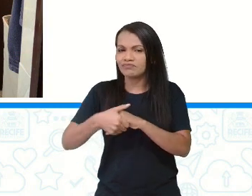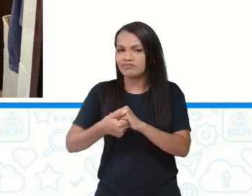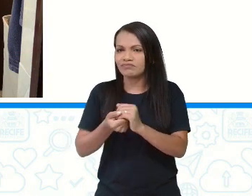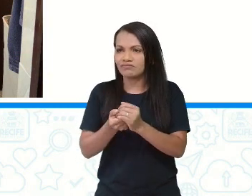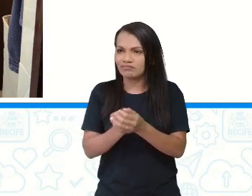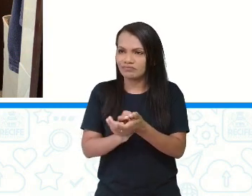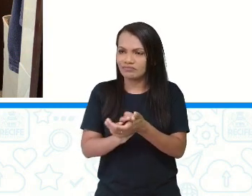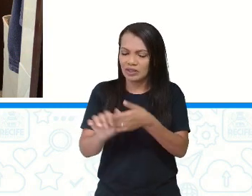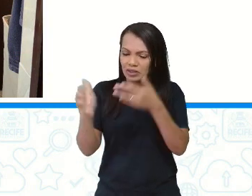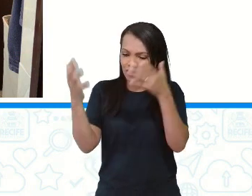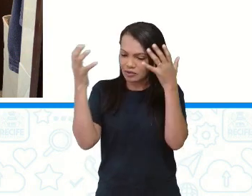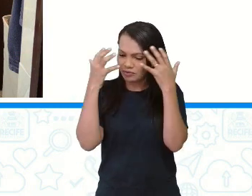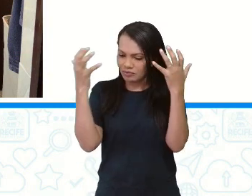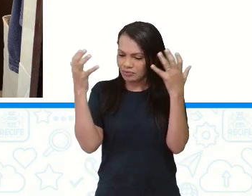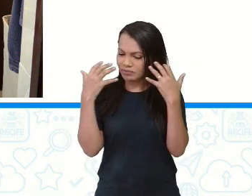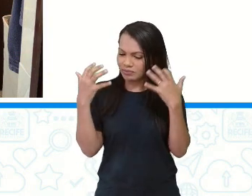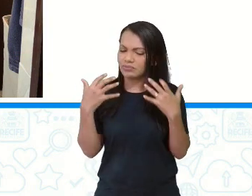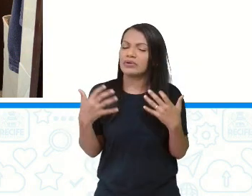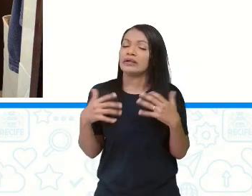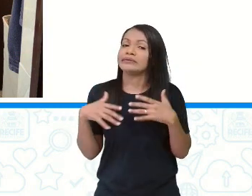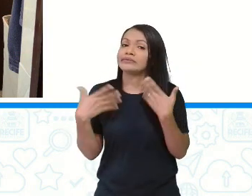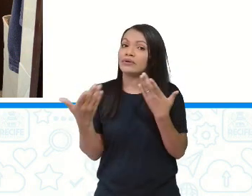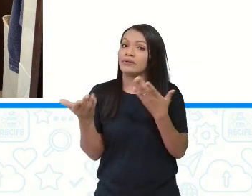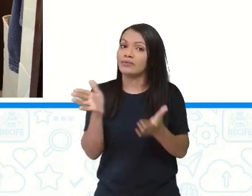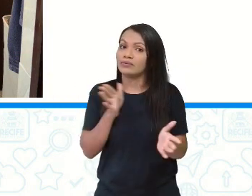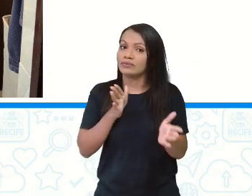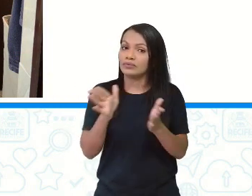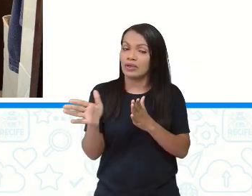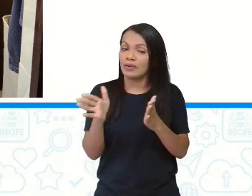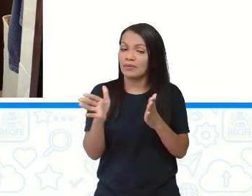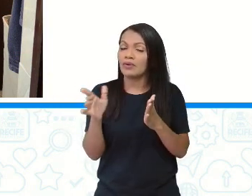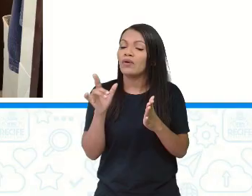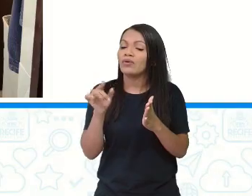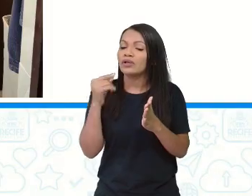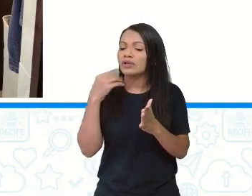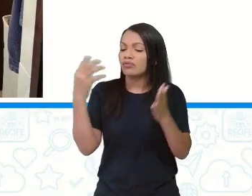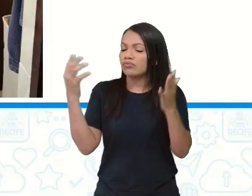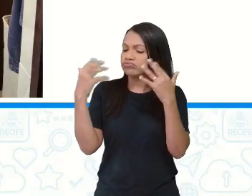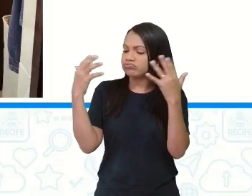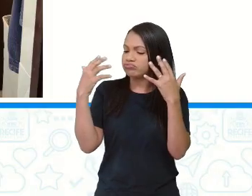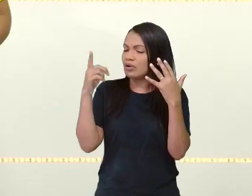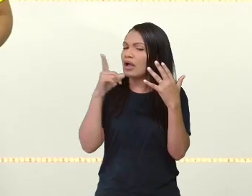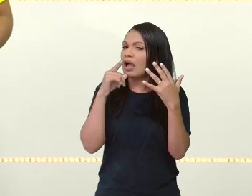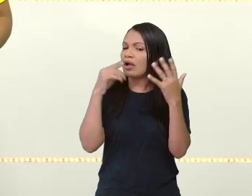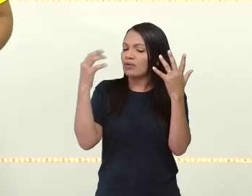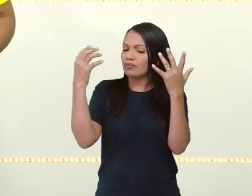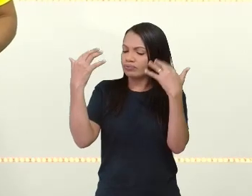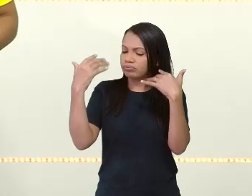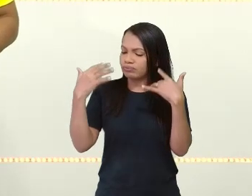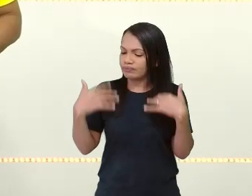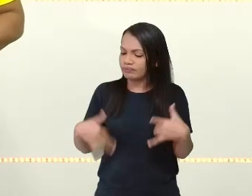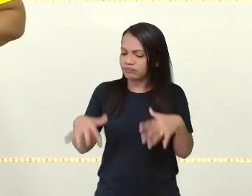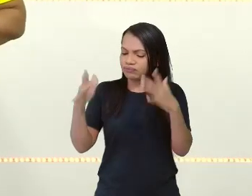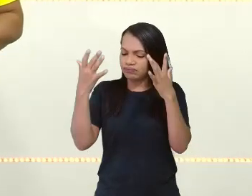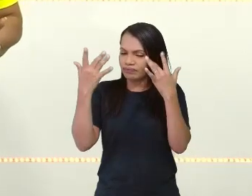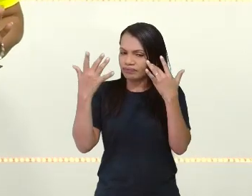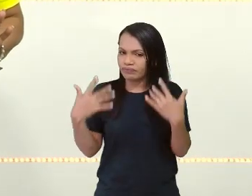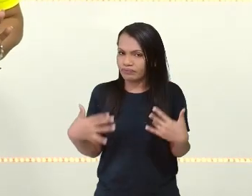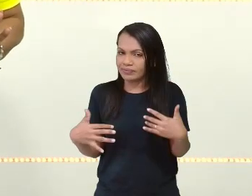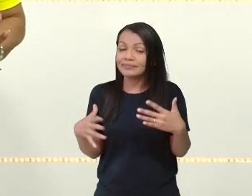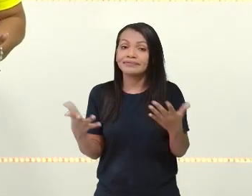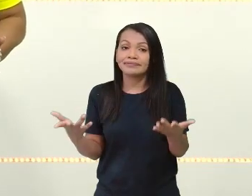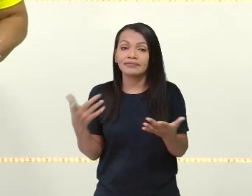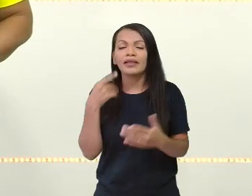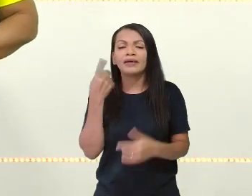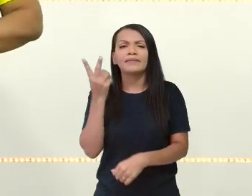tempo é um fator forte em que precisamos proteger o meio